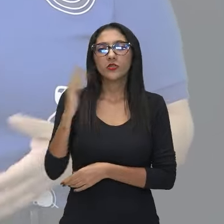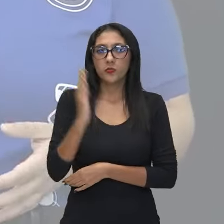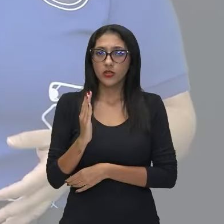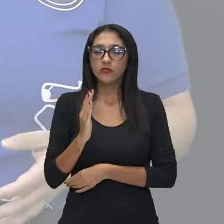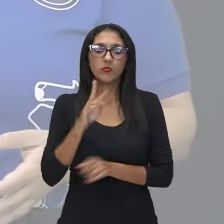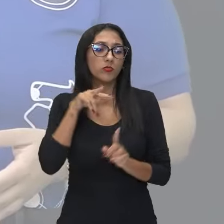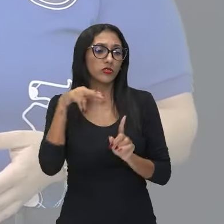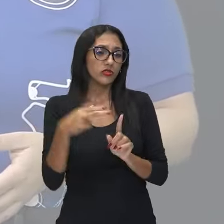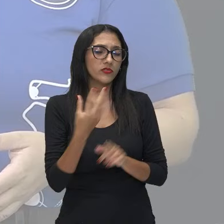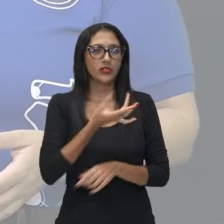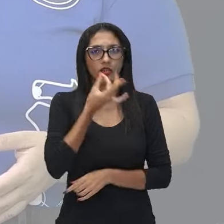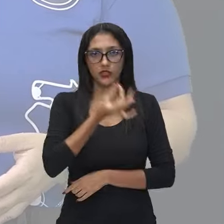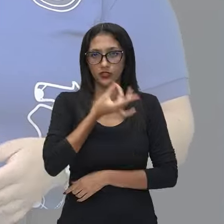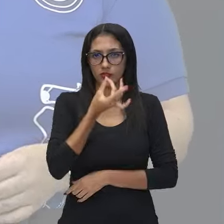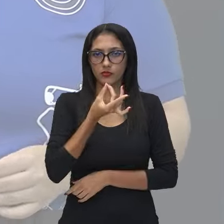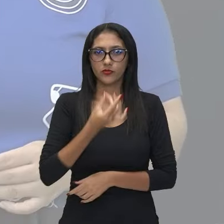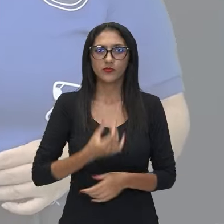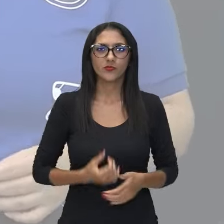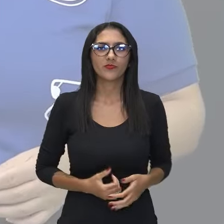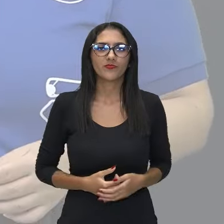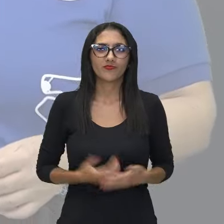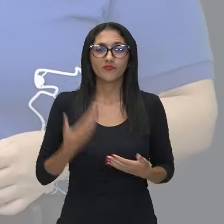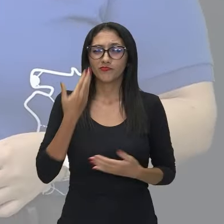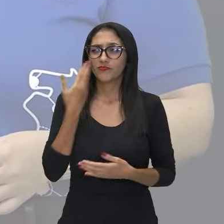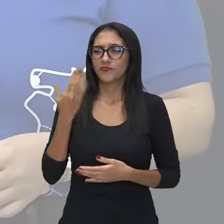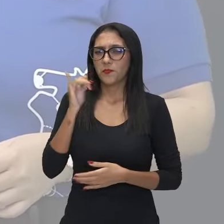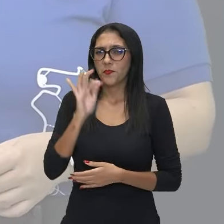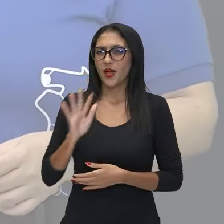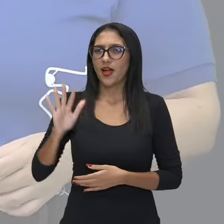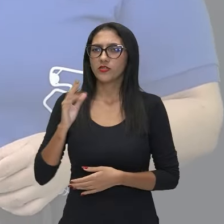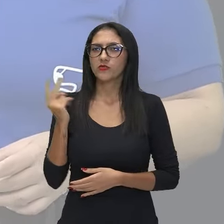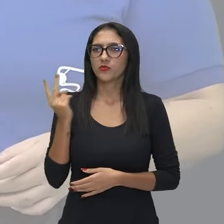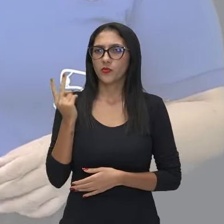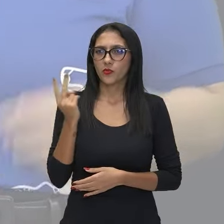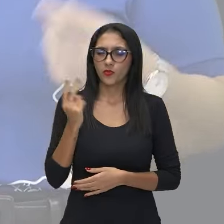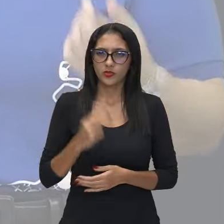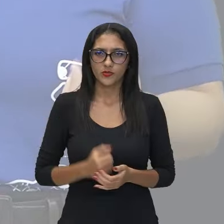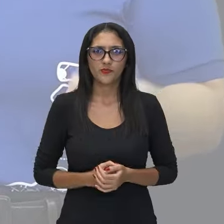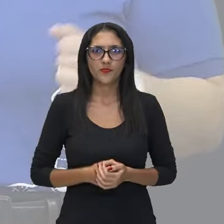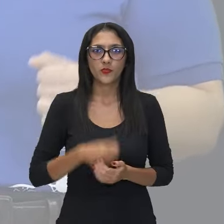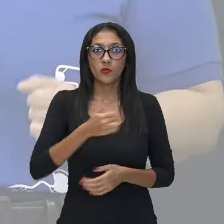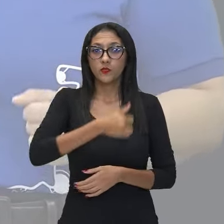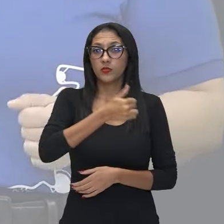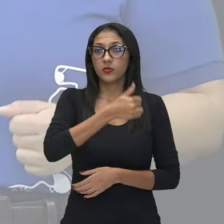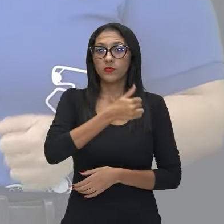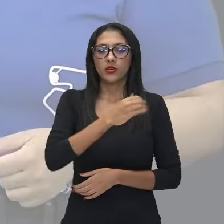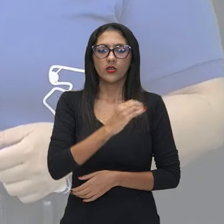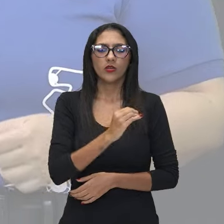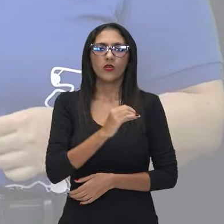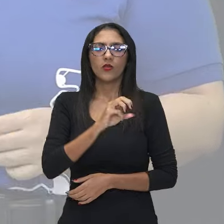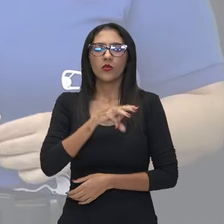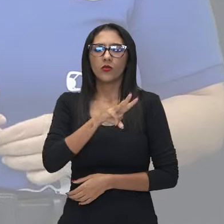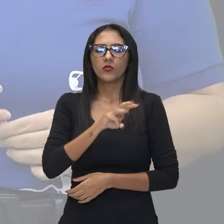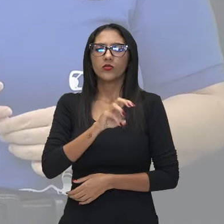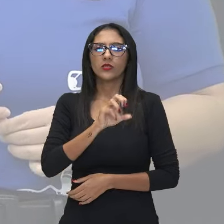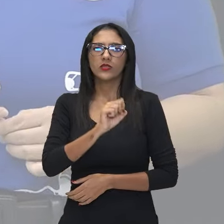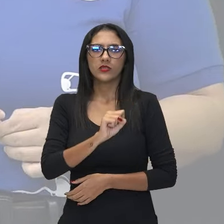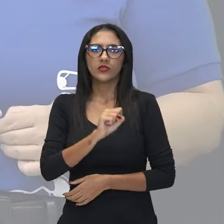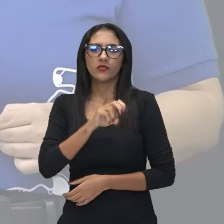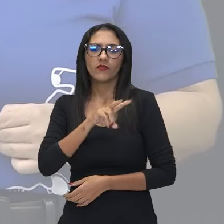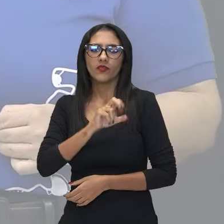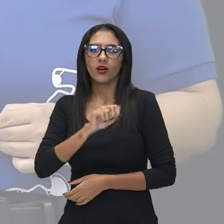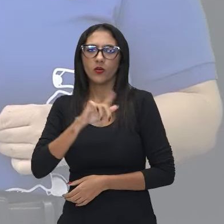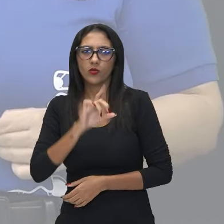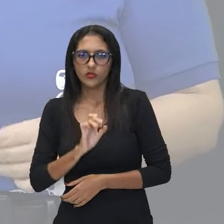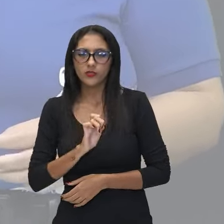sempre, né? Então, olhem aqui a foto dos dois. O Oswald já foi alvo de uma de nossas aulas e aqui ao lado dele nós